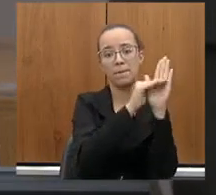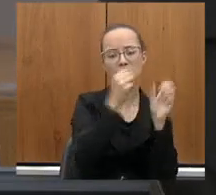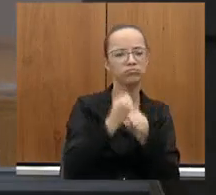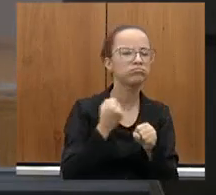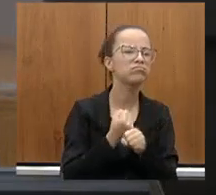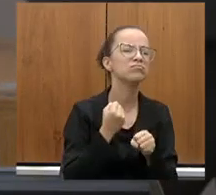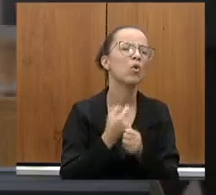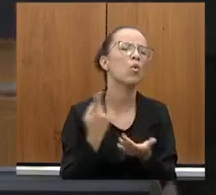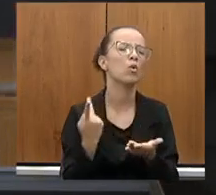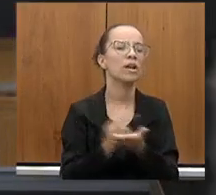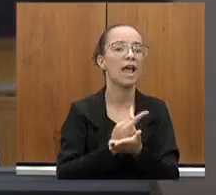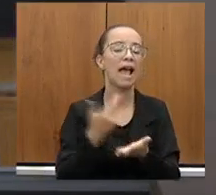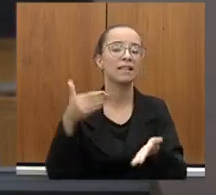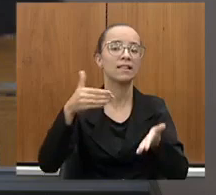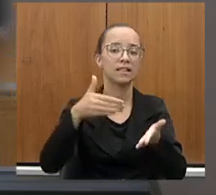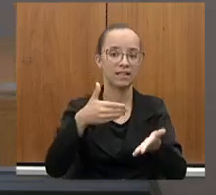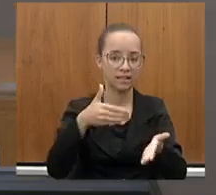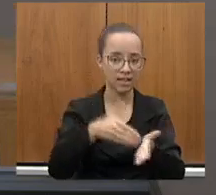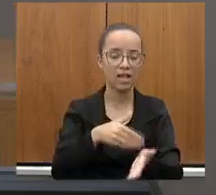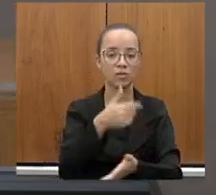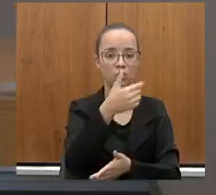entrega prevista até 2023,